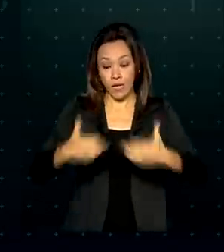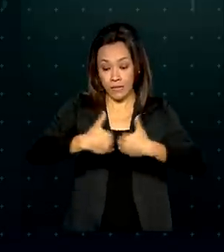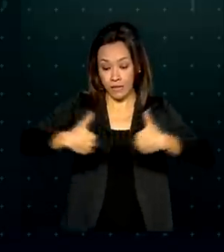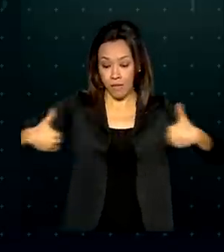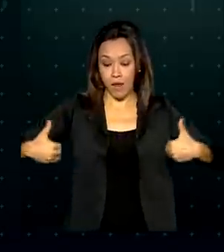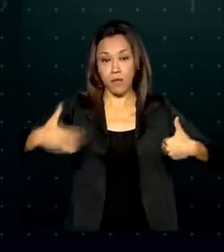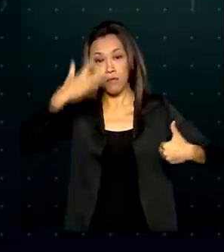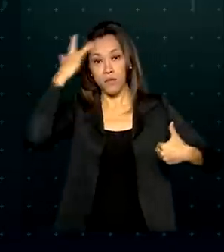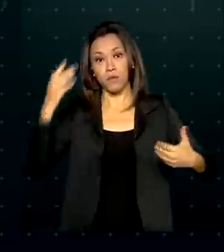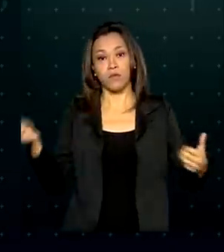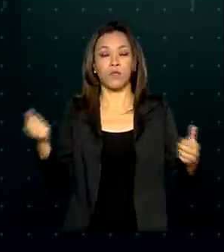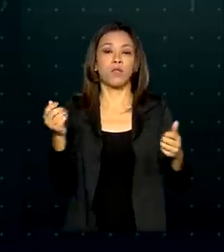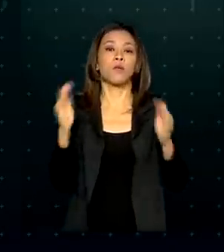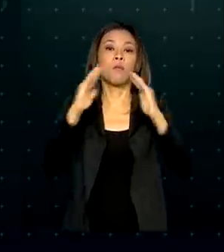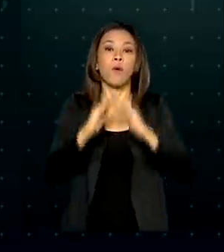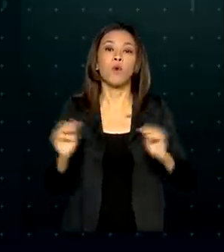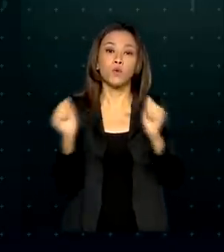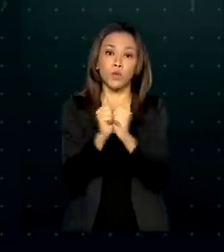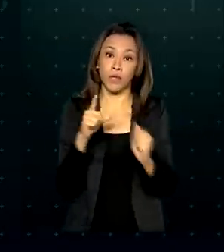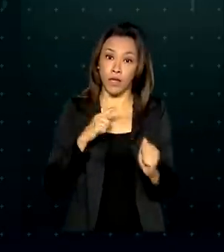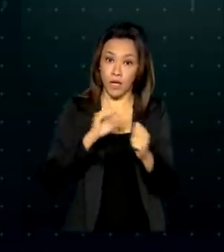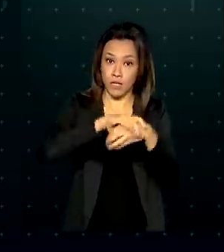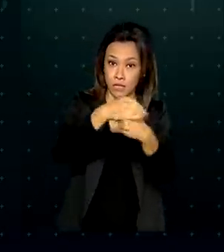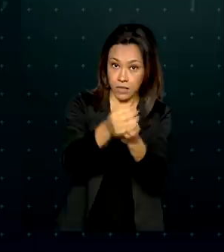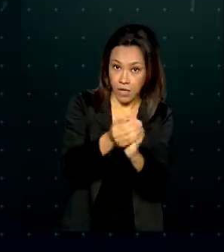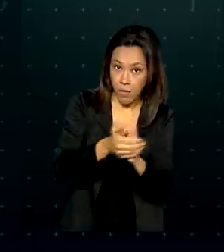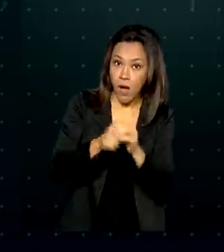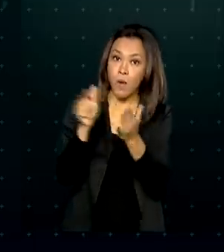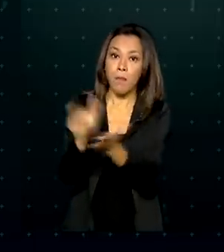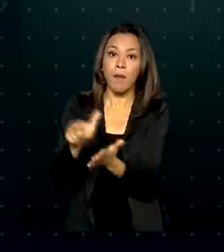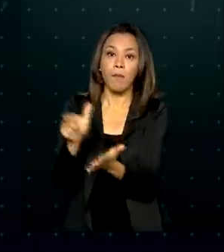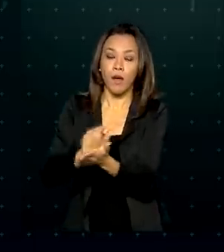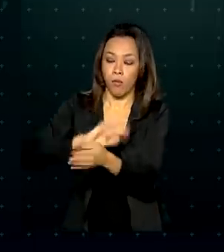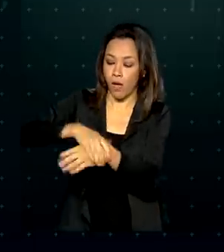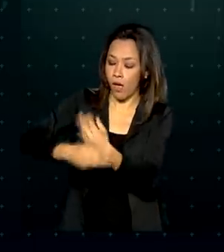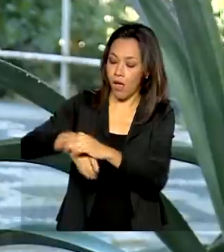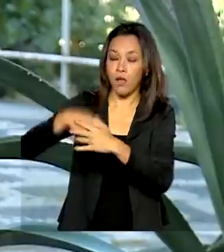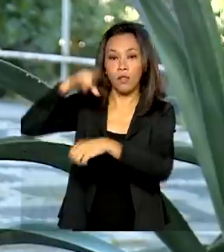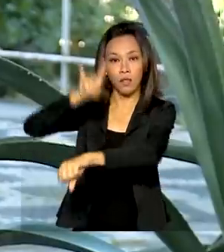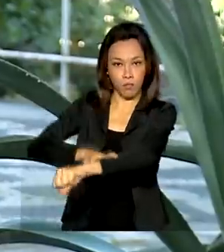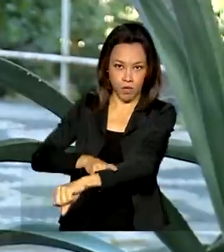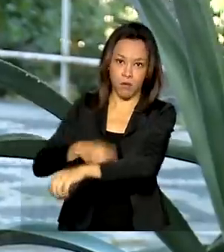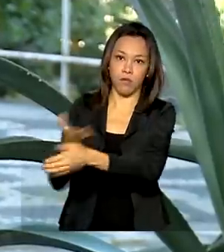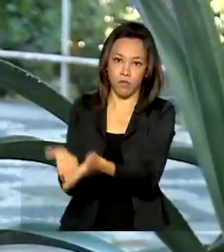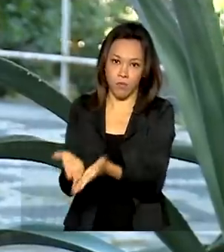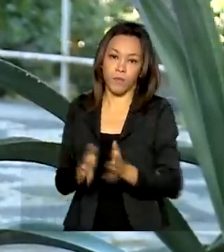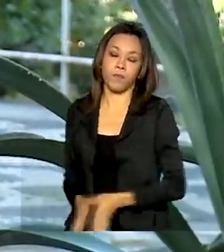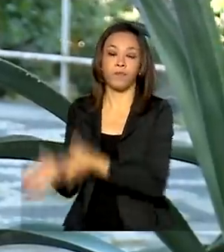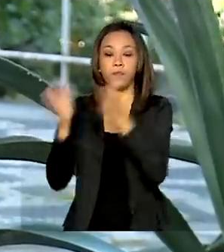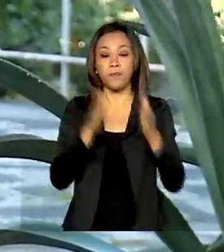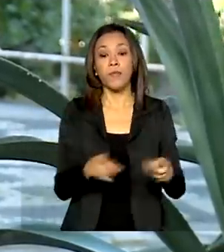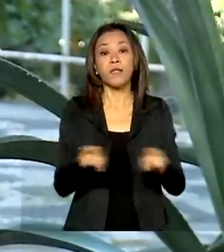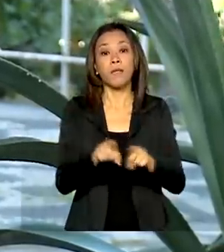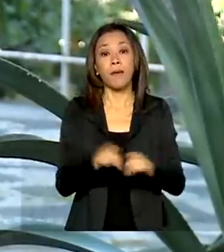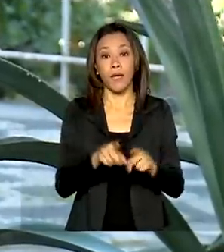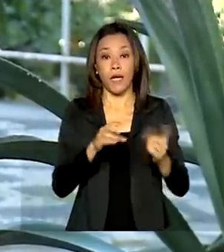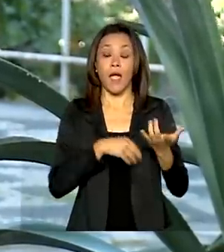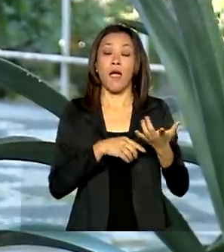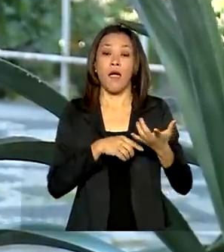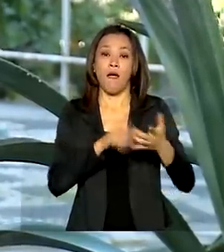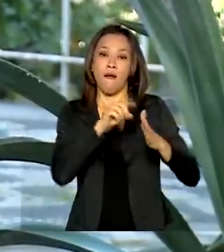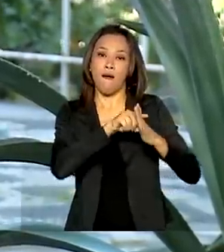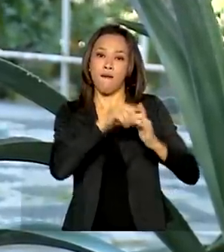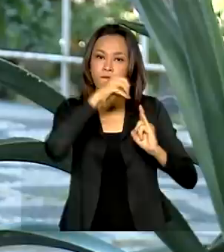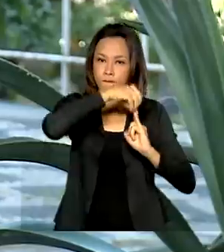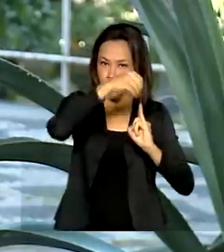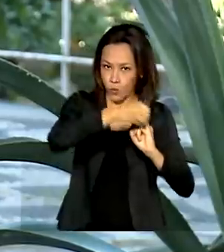juntas. Tenha sabão e papel para secagem de mãos no banheiro. A Fiocruz recomenda que deve evitar ir a